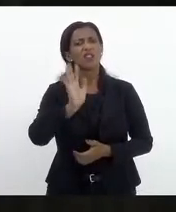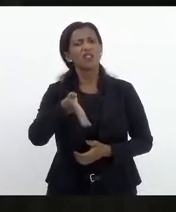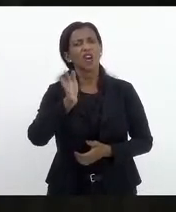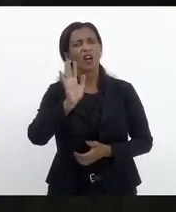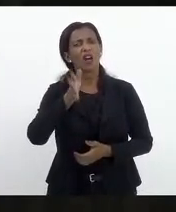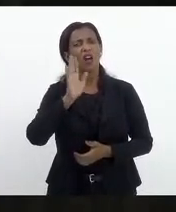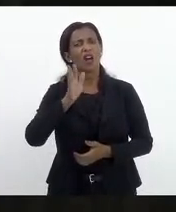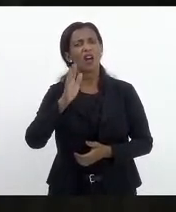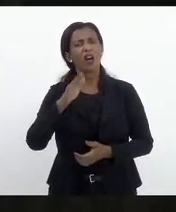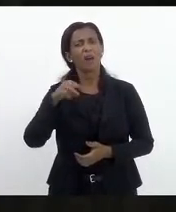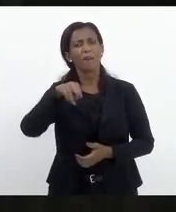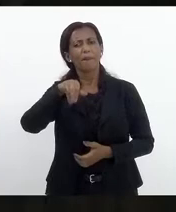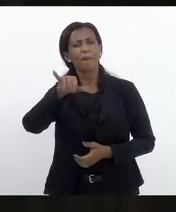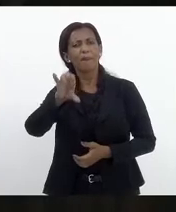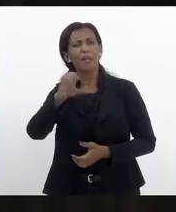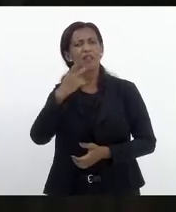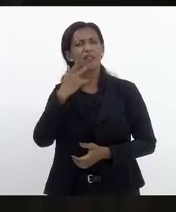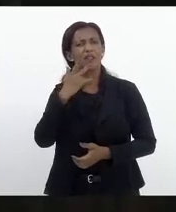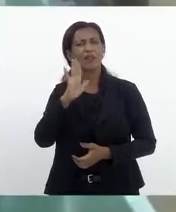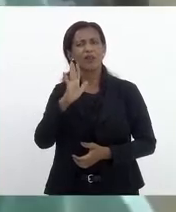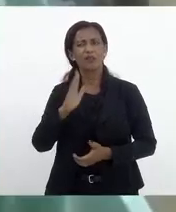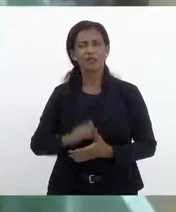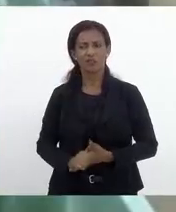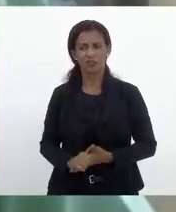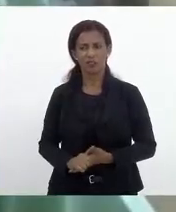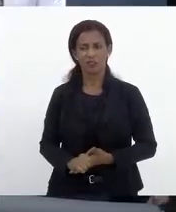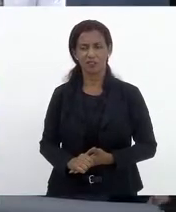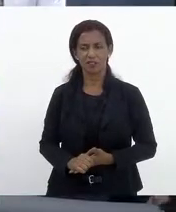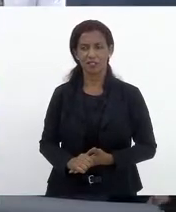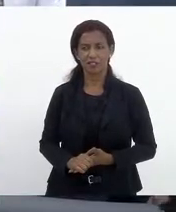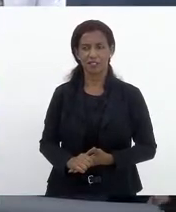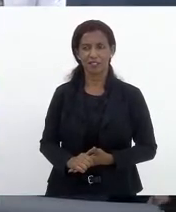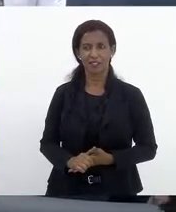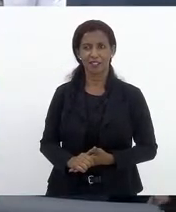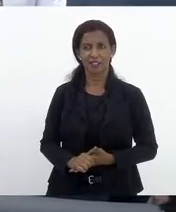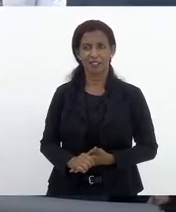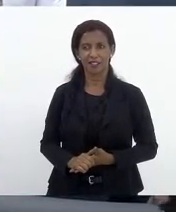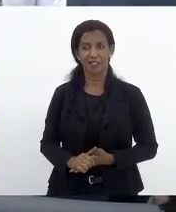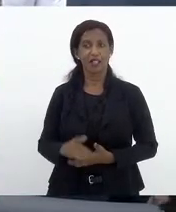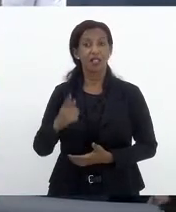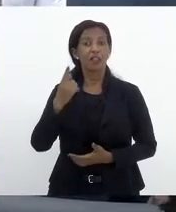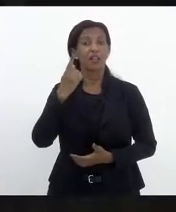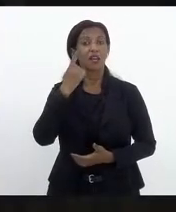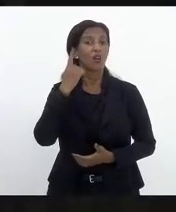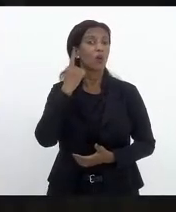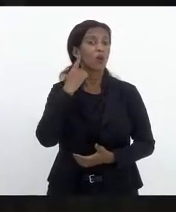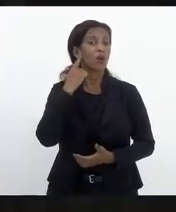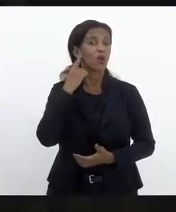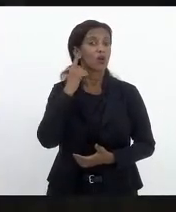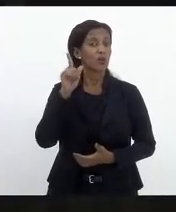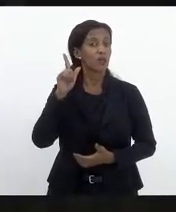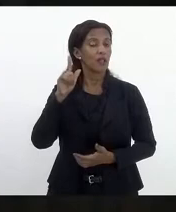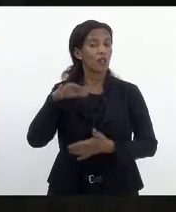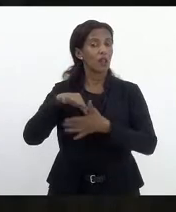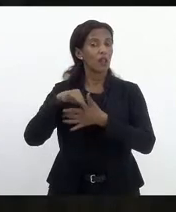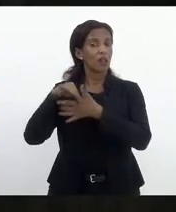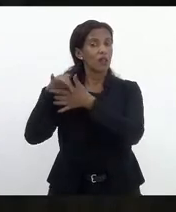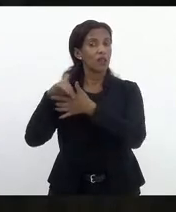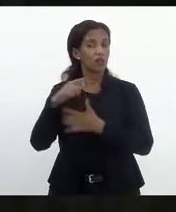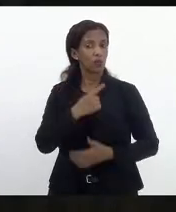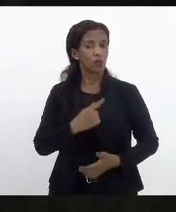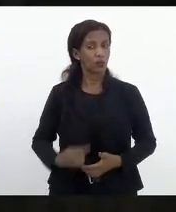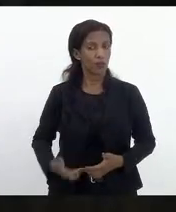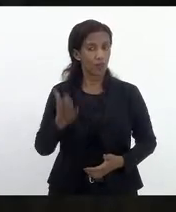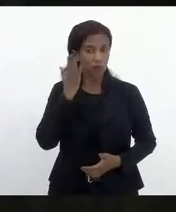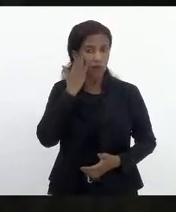está tudo certo, a audiência foi feita antes, o acordo foi feito já. o líder do governo. Quero ouvir o líder do governo, porque... Quero ouvir o líder do governo, porque...